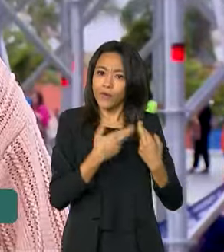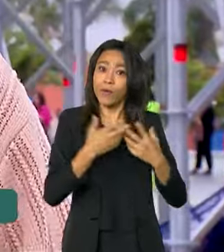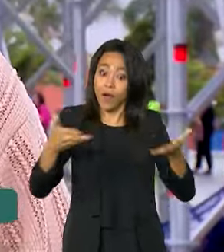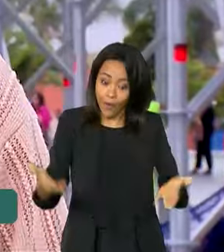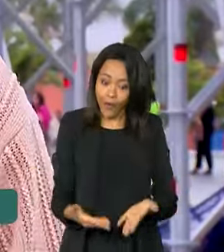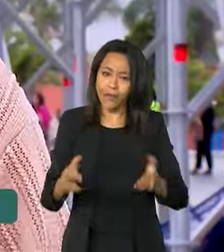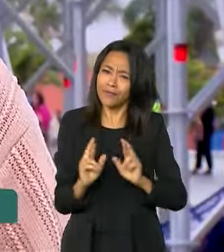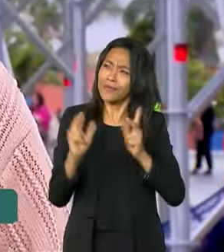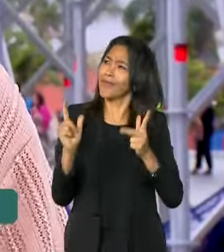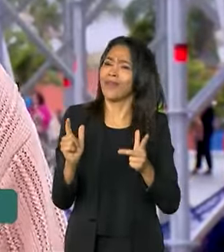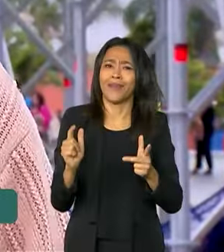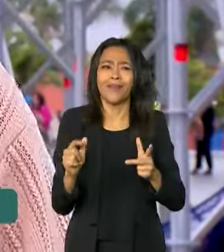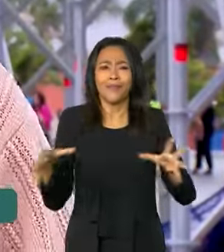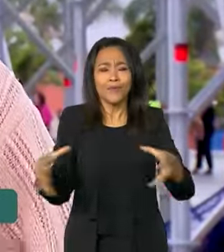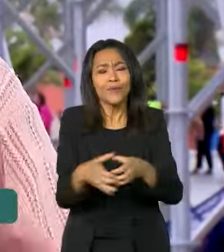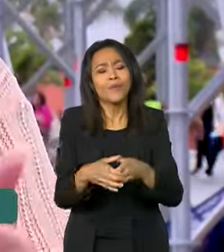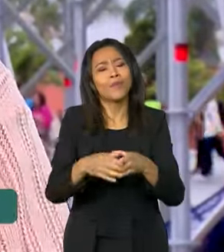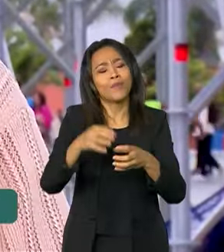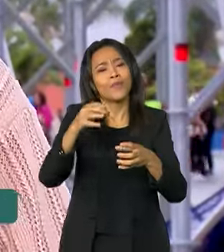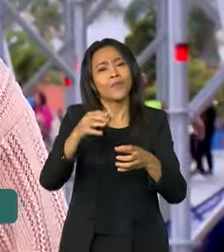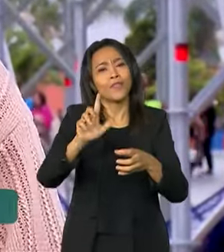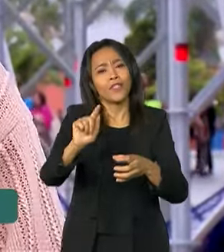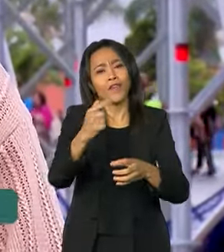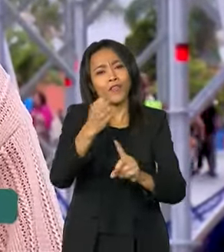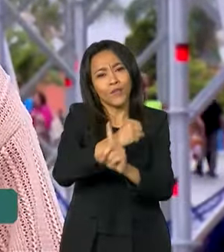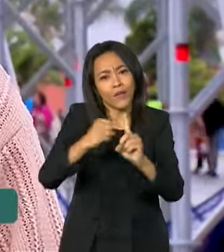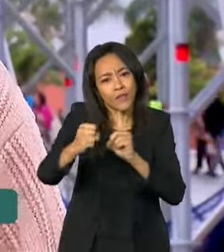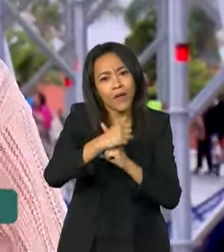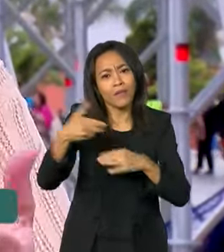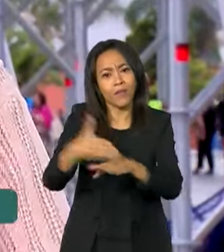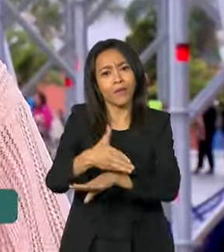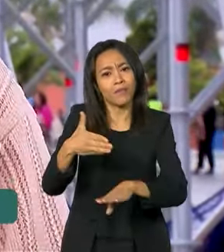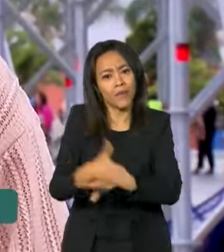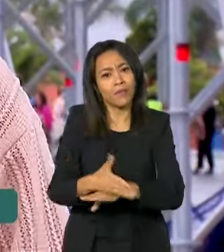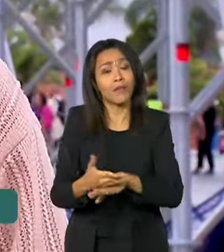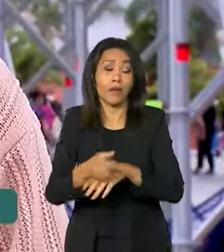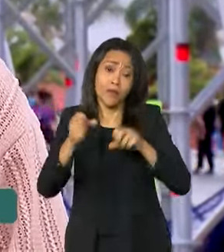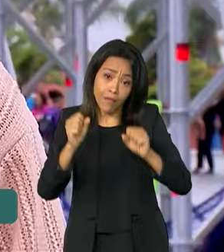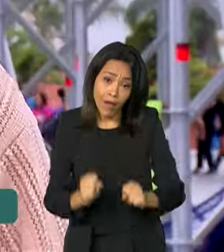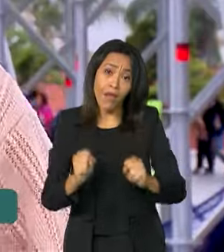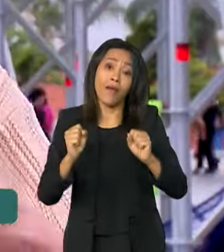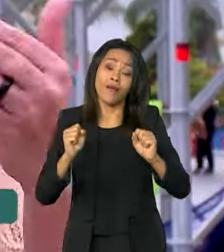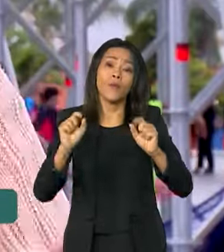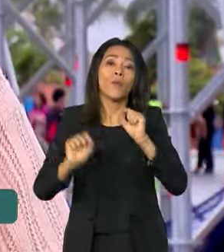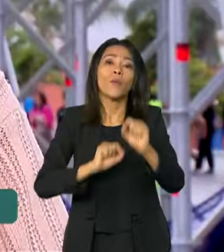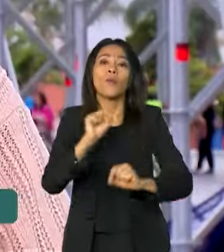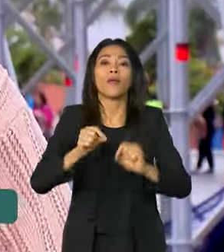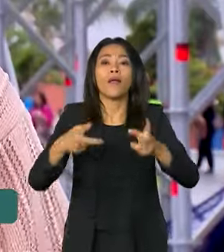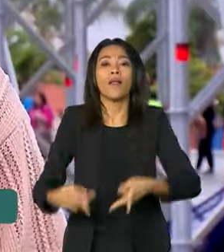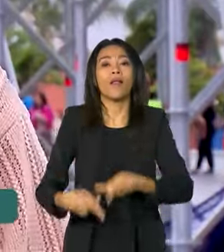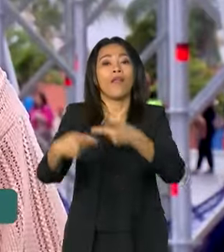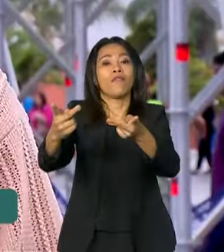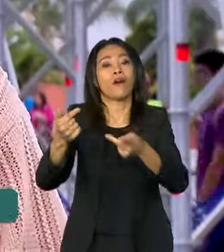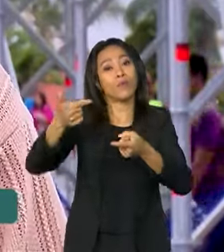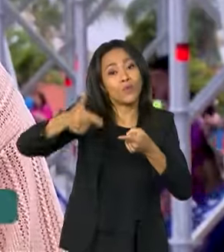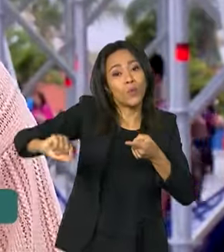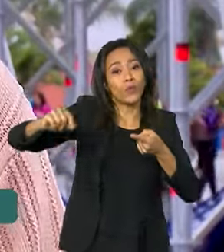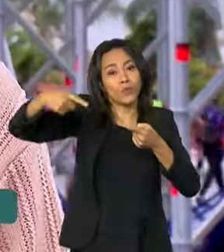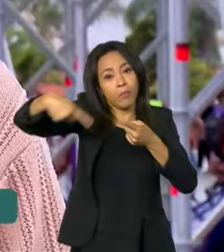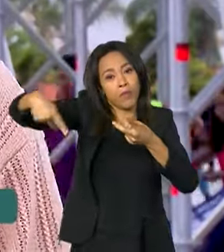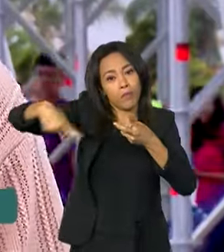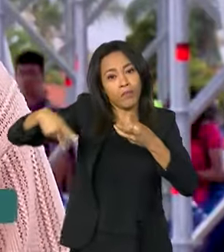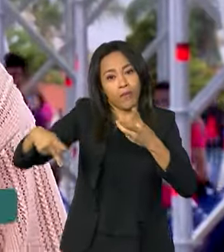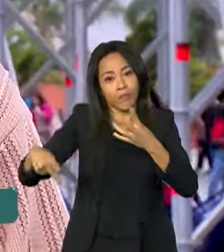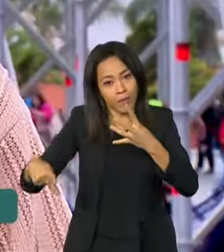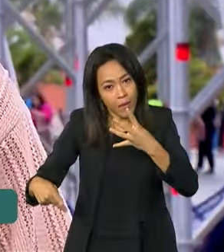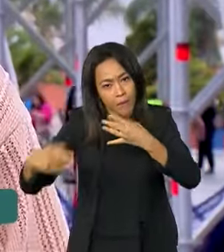certeza de que, de fato, esse processo de participação social também será levar a cabo pelas outras presidências do G20. E para